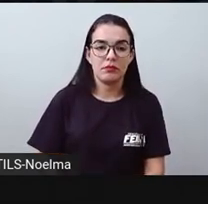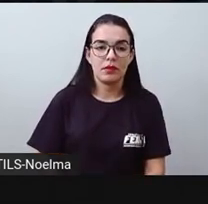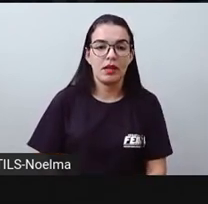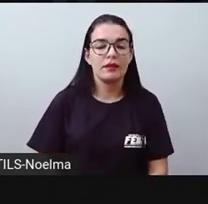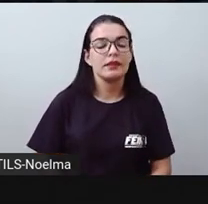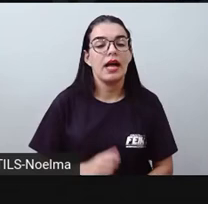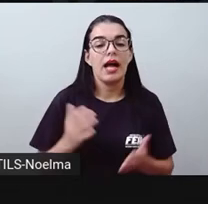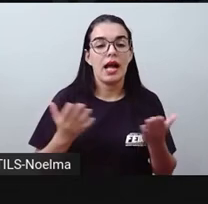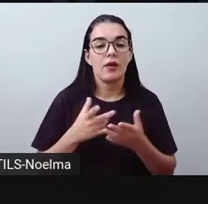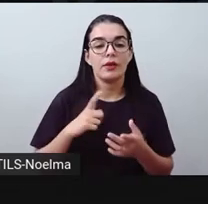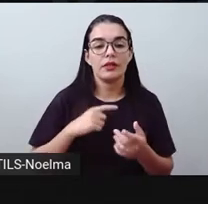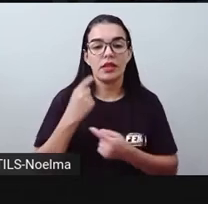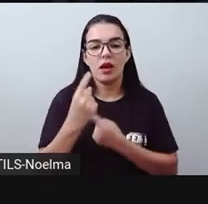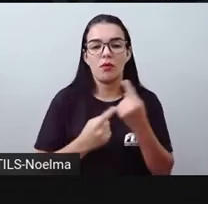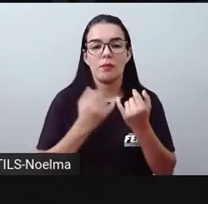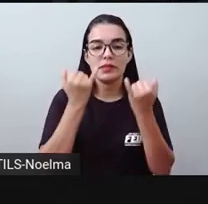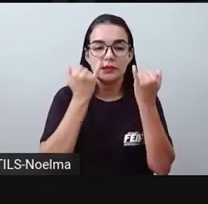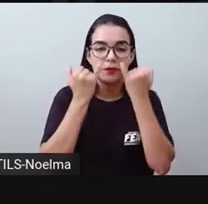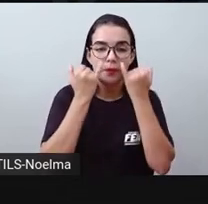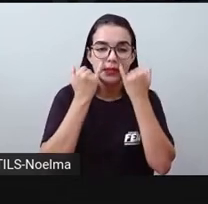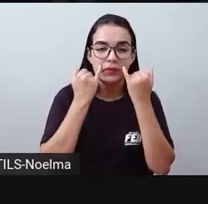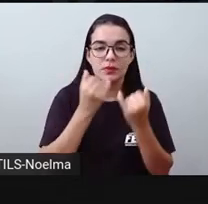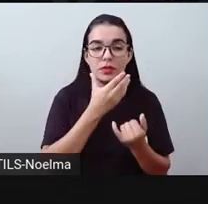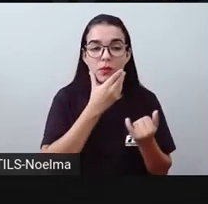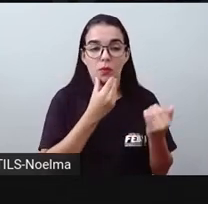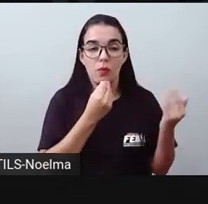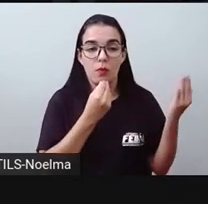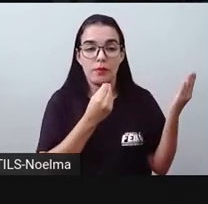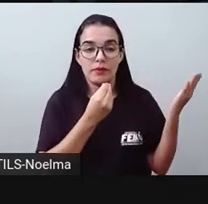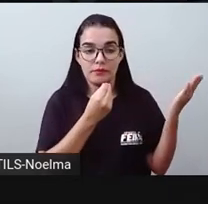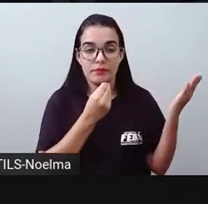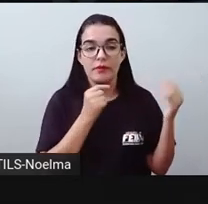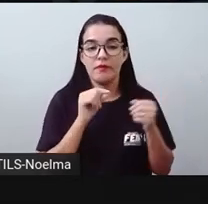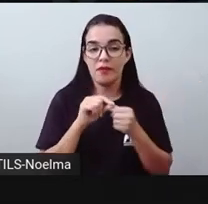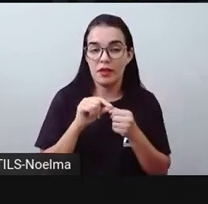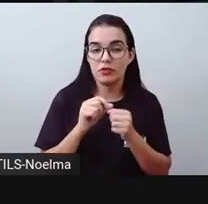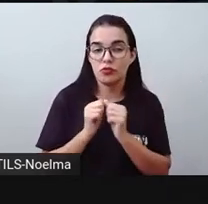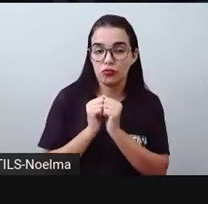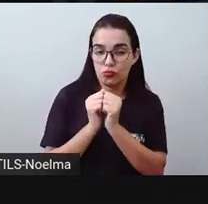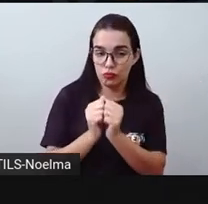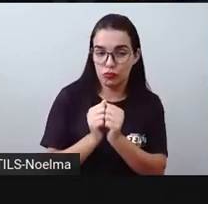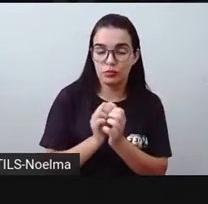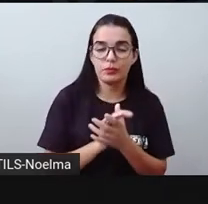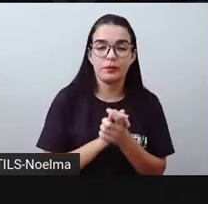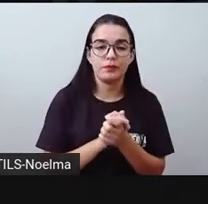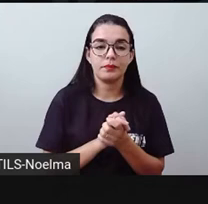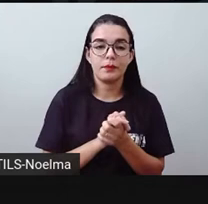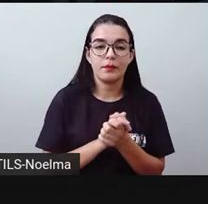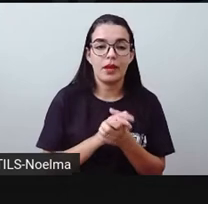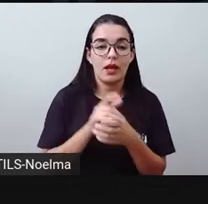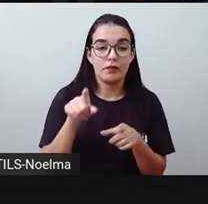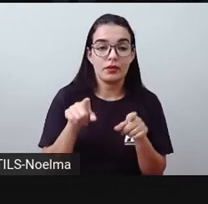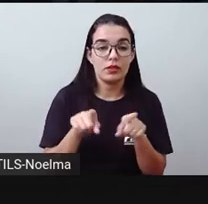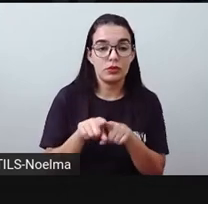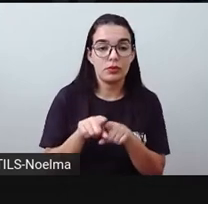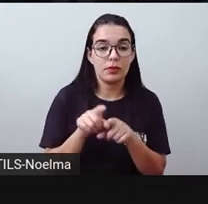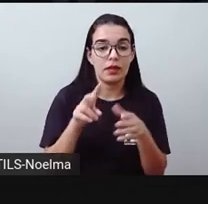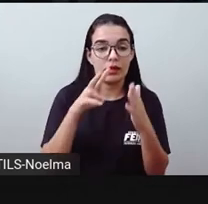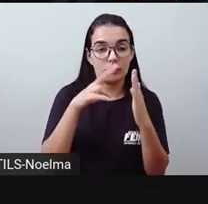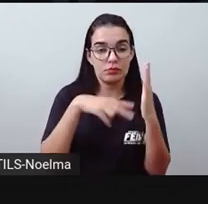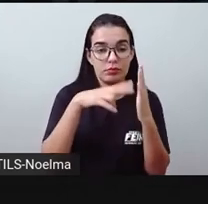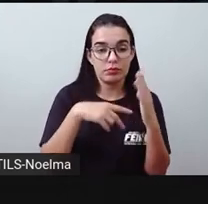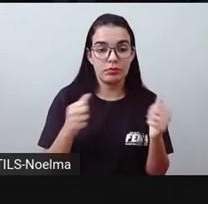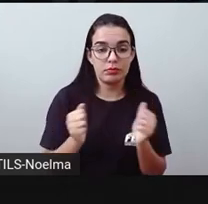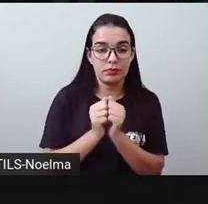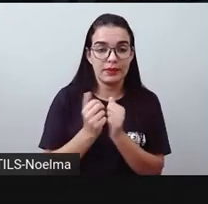as construções em que o Barão de Mauá participou. E aí a Pró gostaria que vocês acompanhassem a leitura